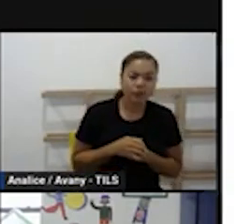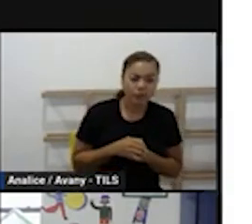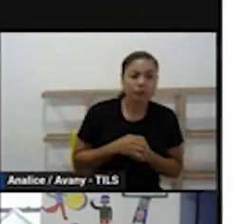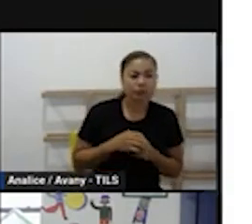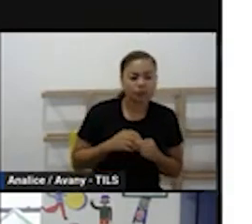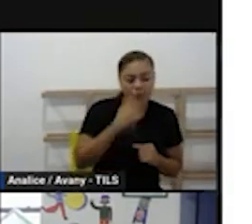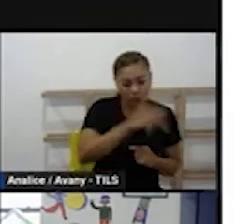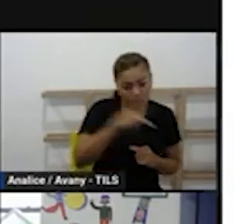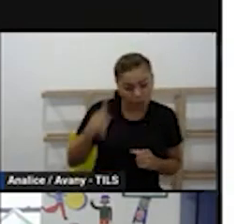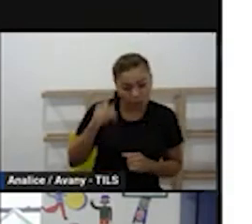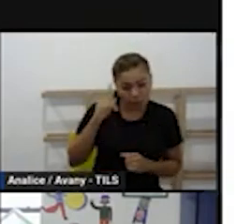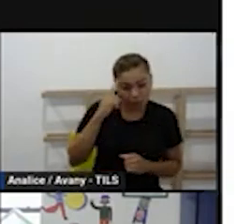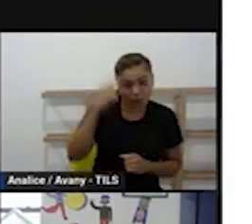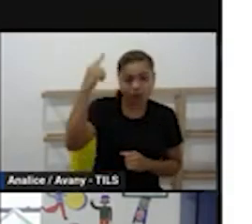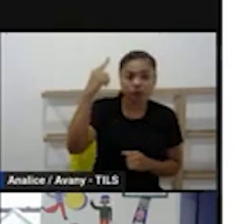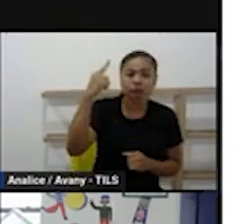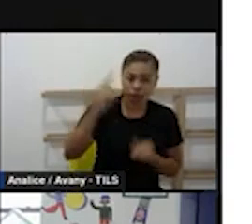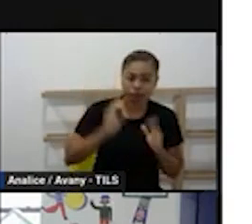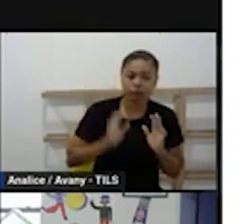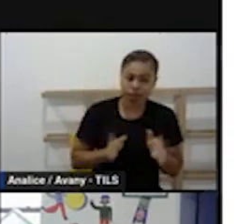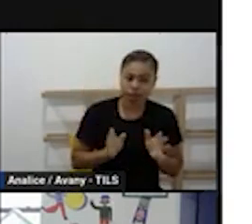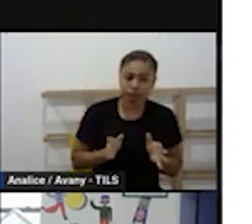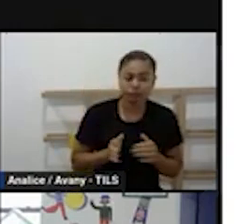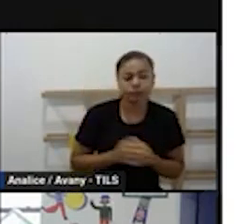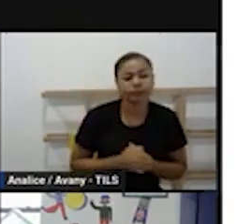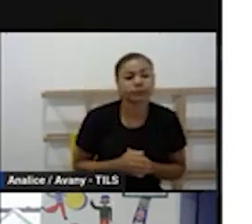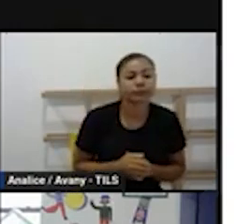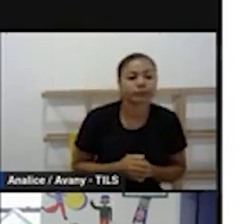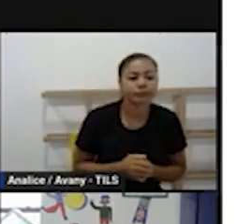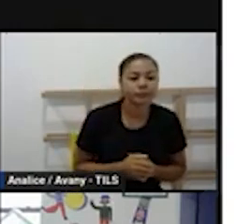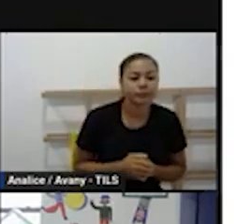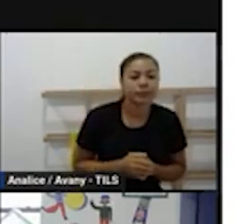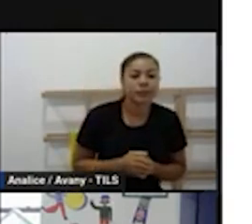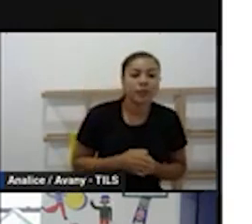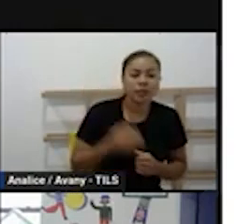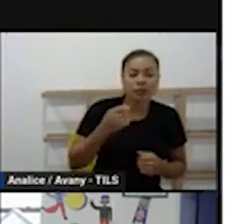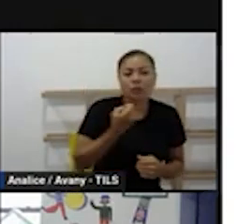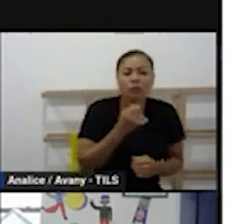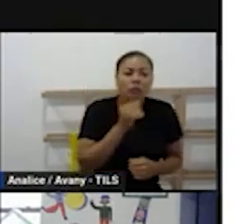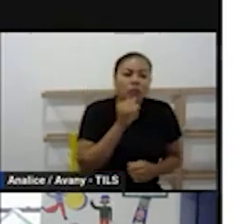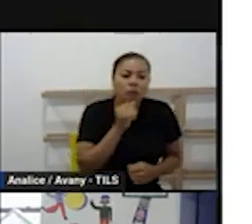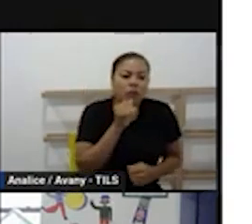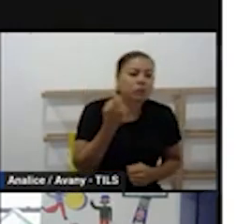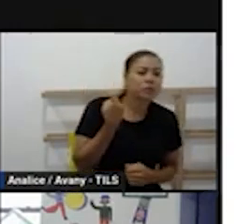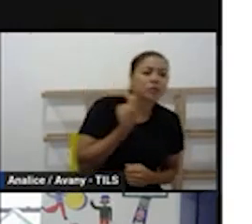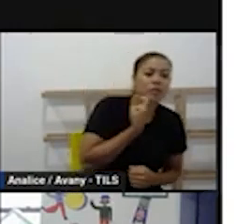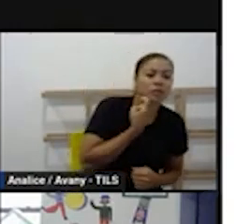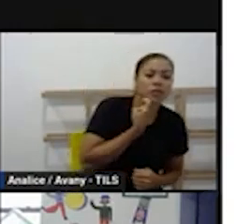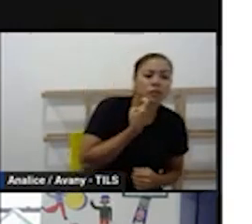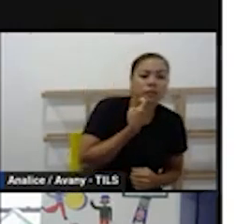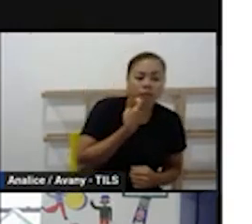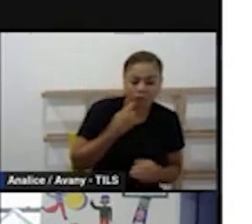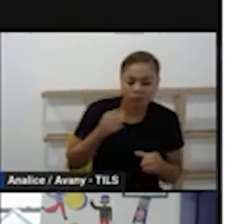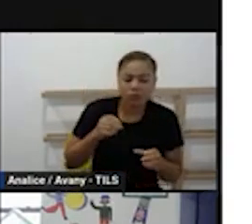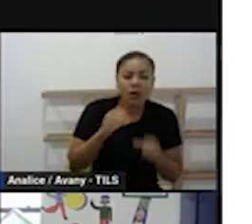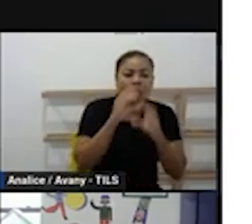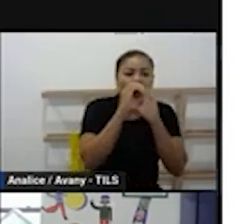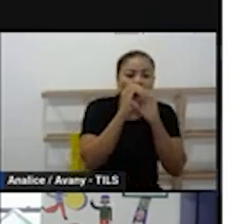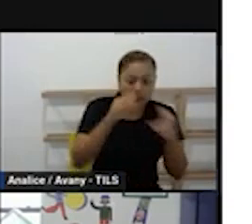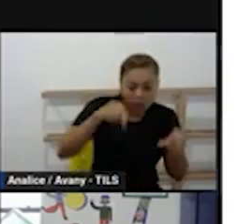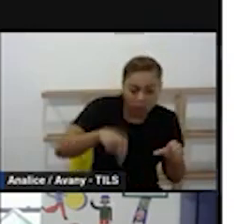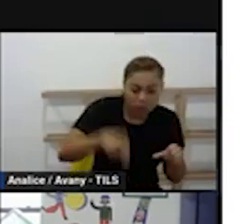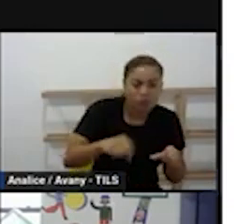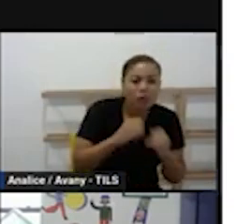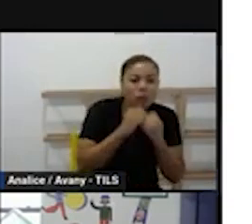também de organização de material se eu sei que sexta-feira eu vou fazer uma bolinha de sabão com a criança então eu já sei que eu tenho que